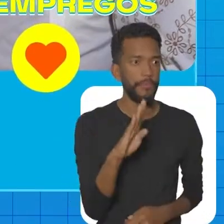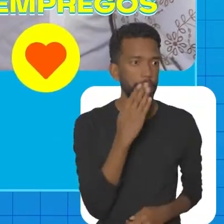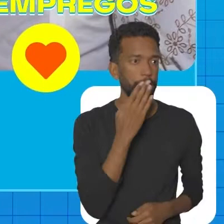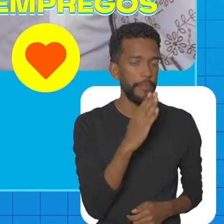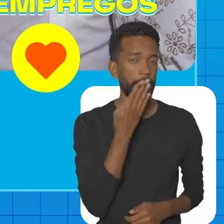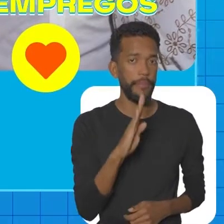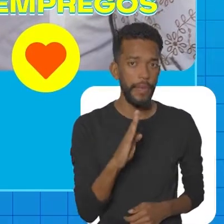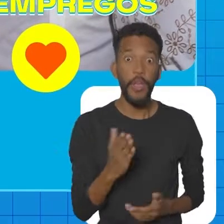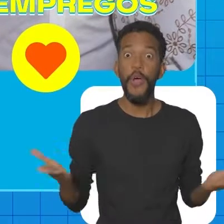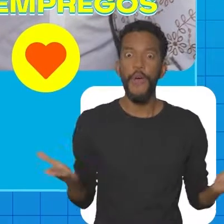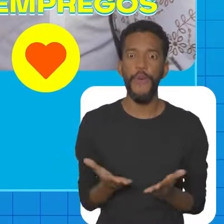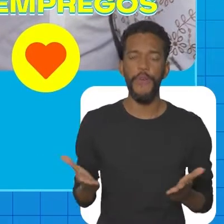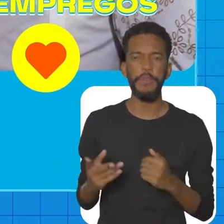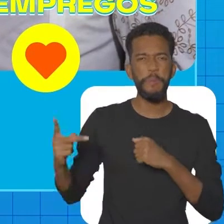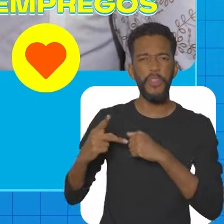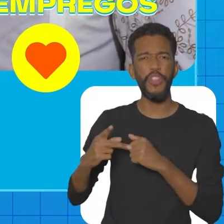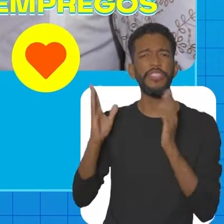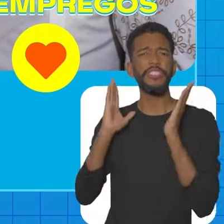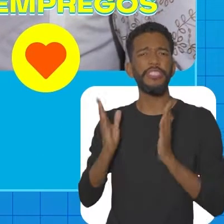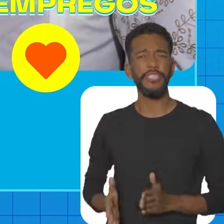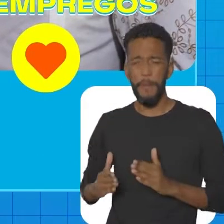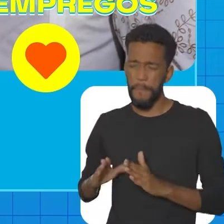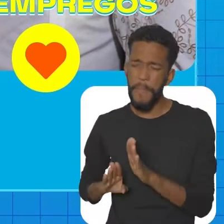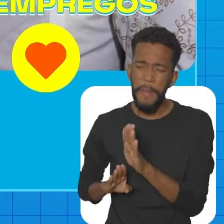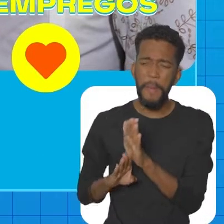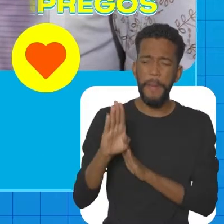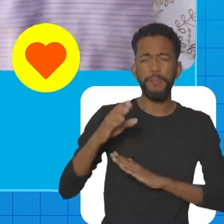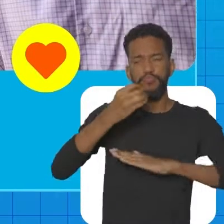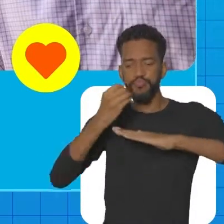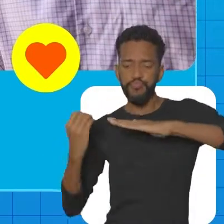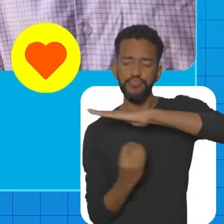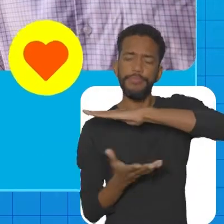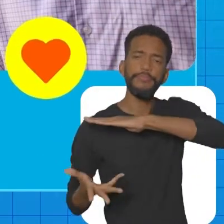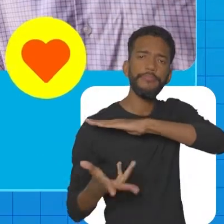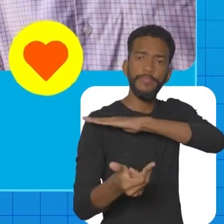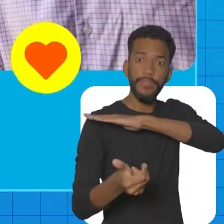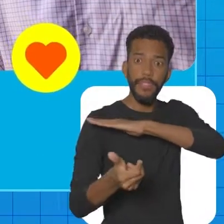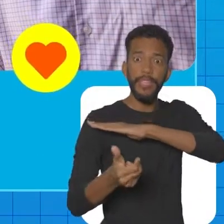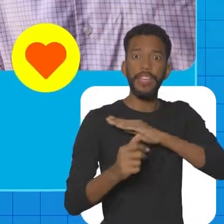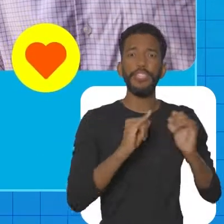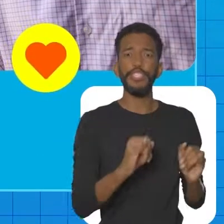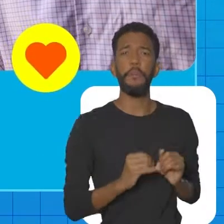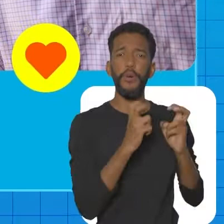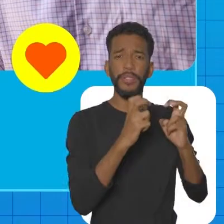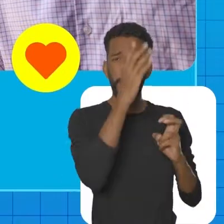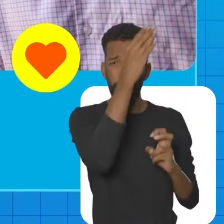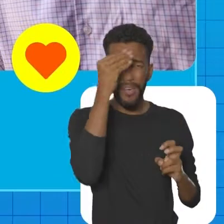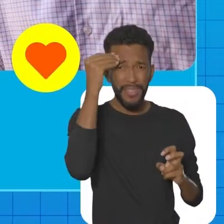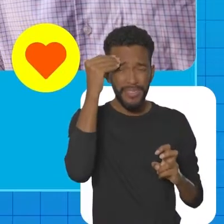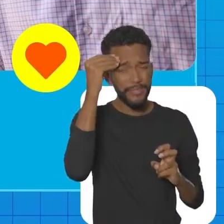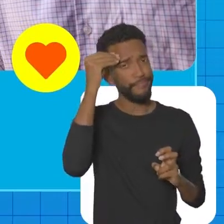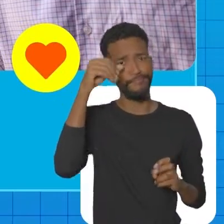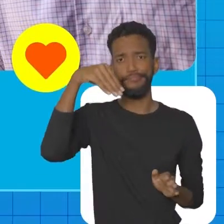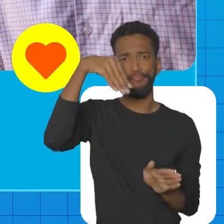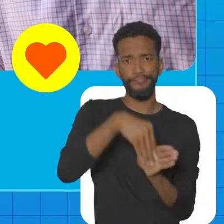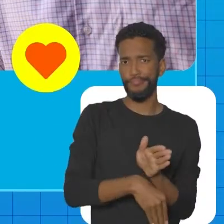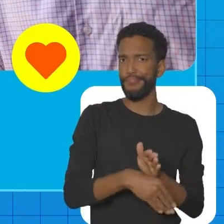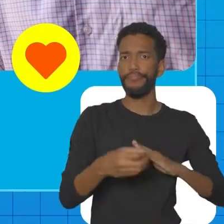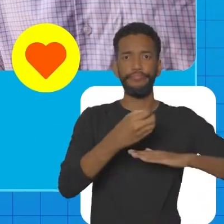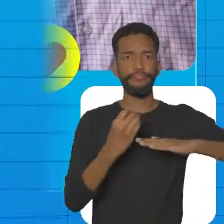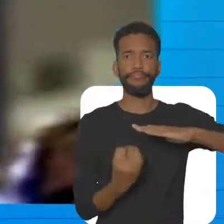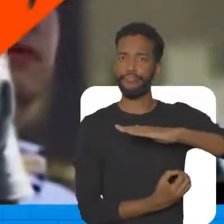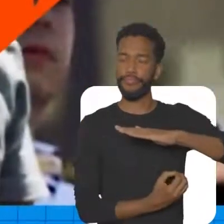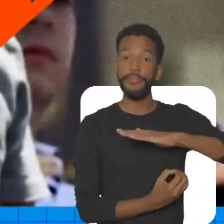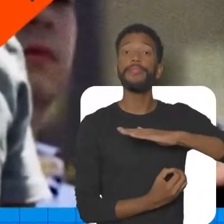fez prometer Hoje, Petrolina tá 85% saneada Já Boatão de Anderson, tá entre os piores saneamentos do